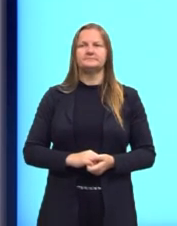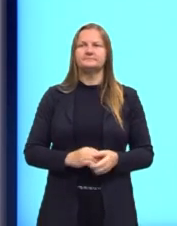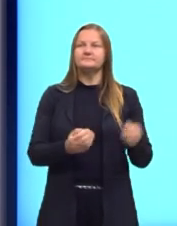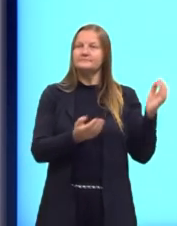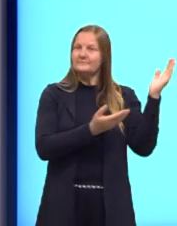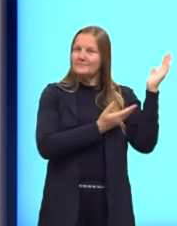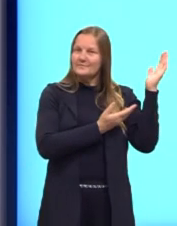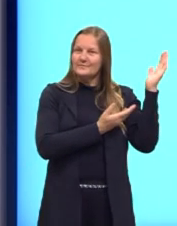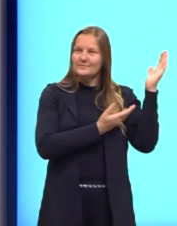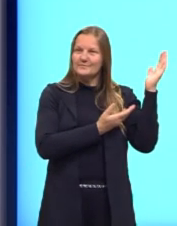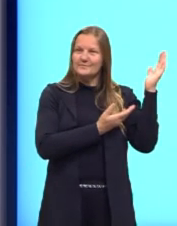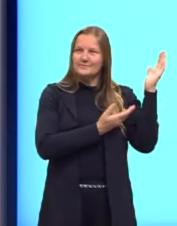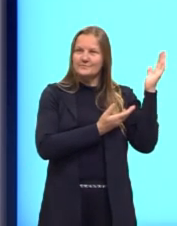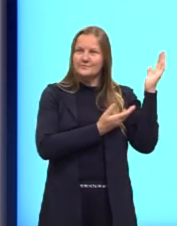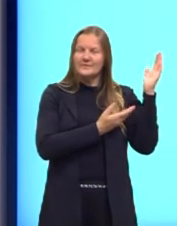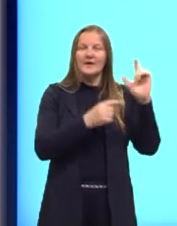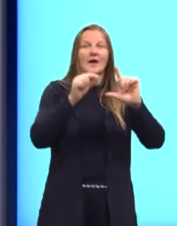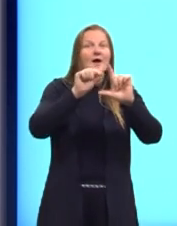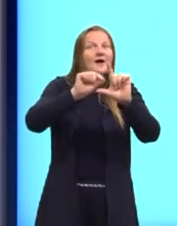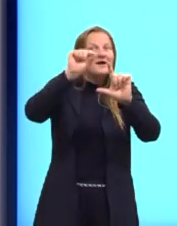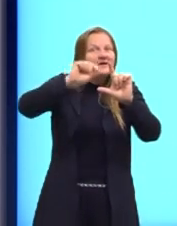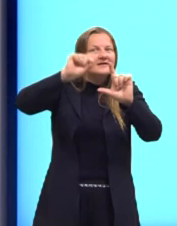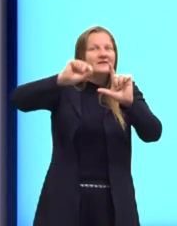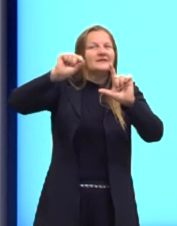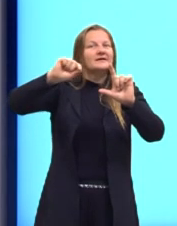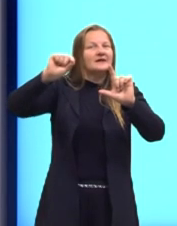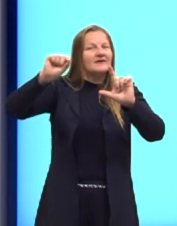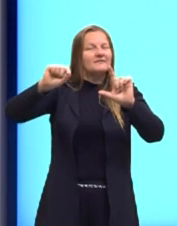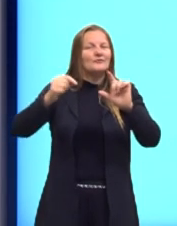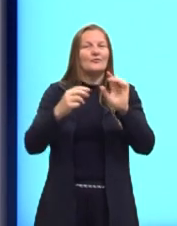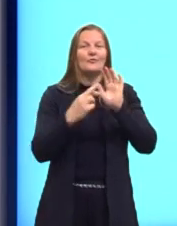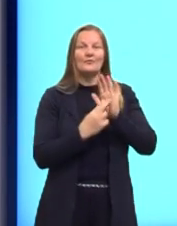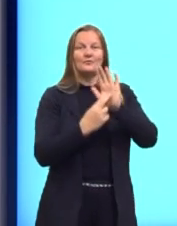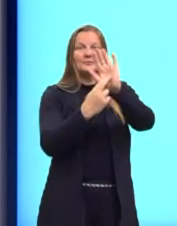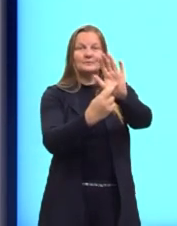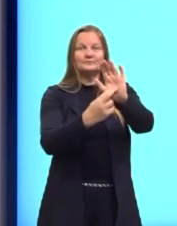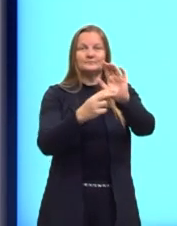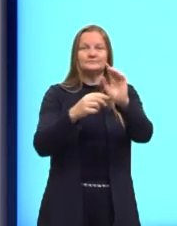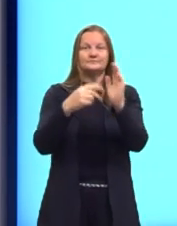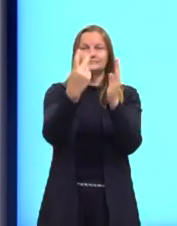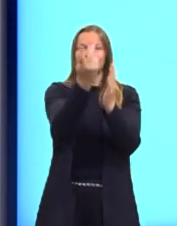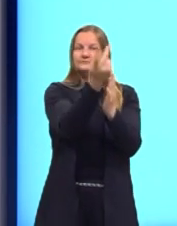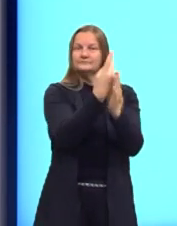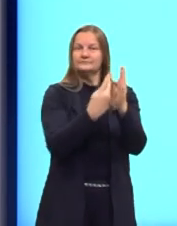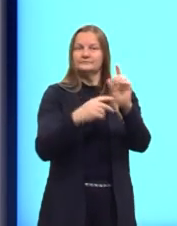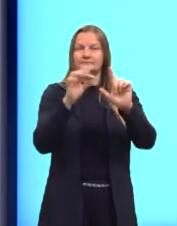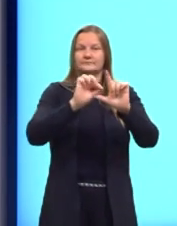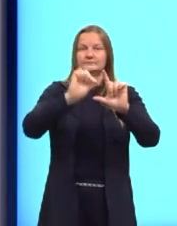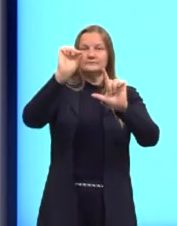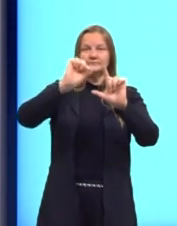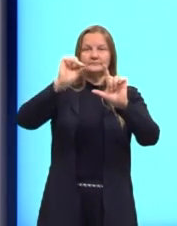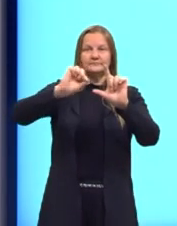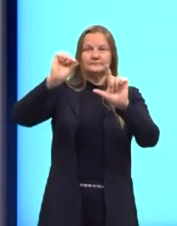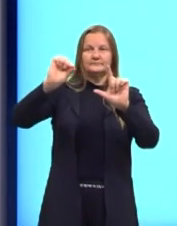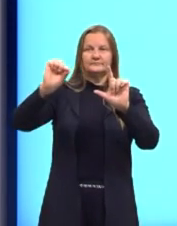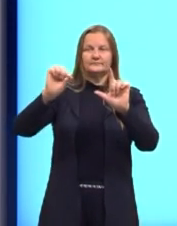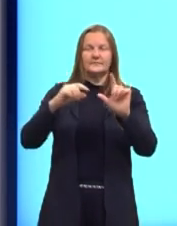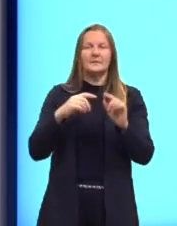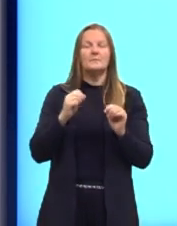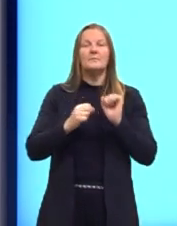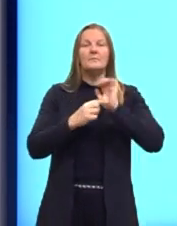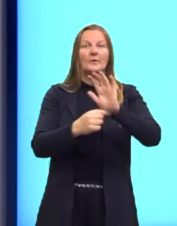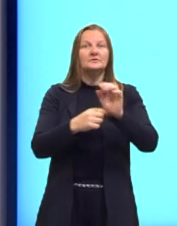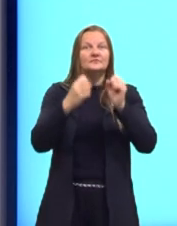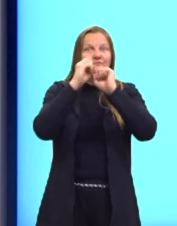Aqui eu trouxe para vocês o gráfico de uma função afim e acredito que a partir desse gráfico aí que vai vir, né? O